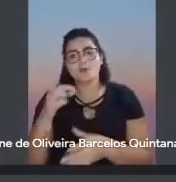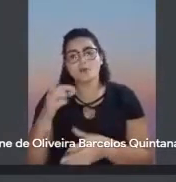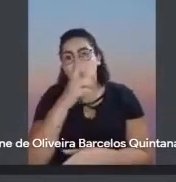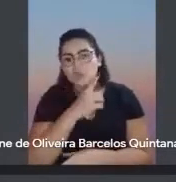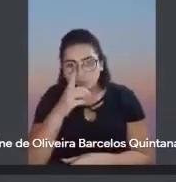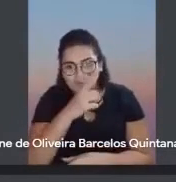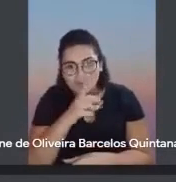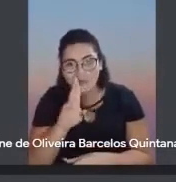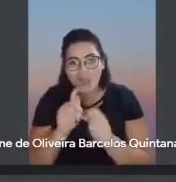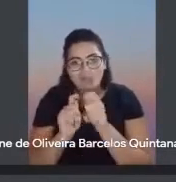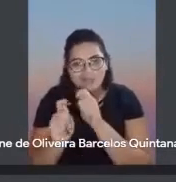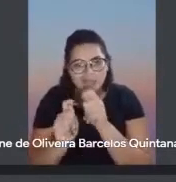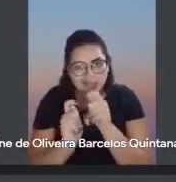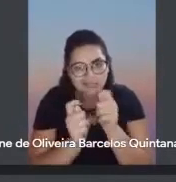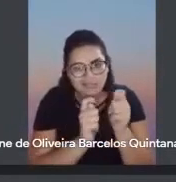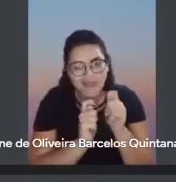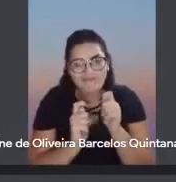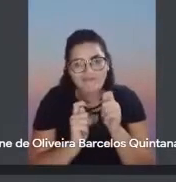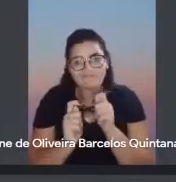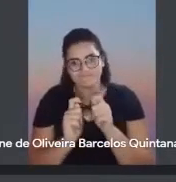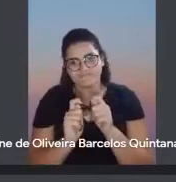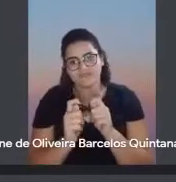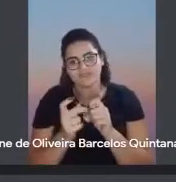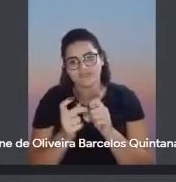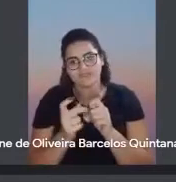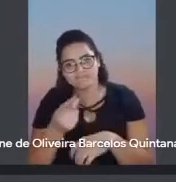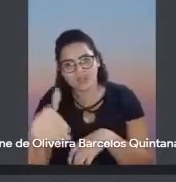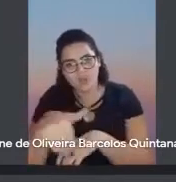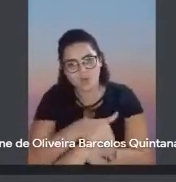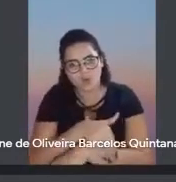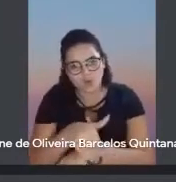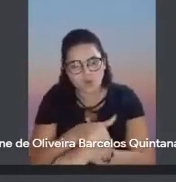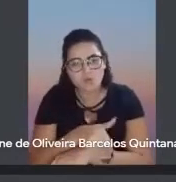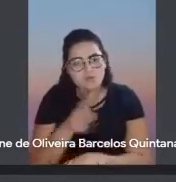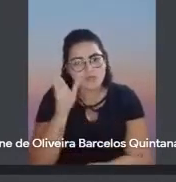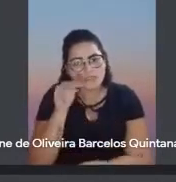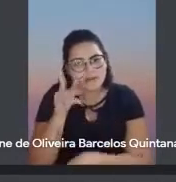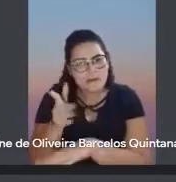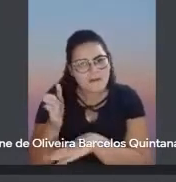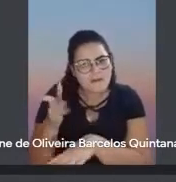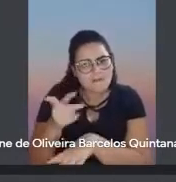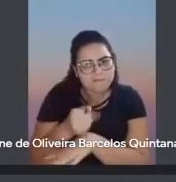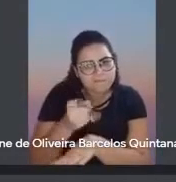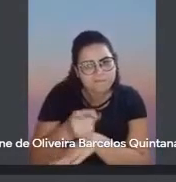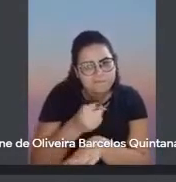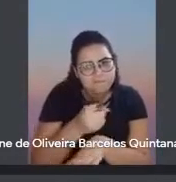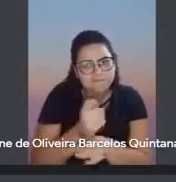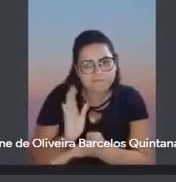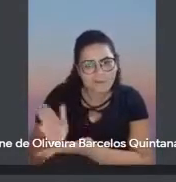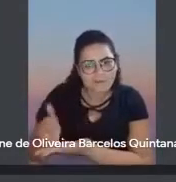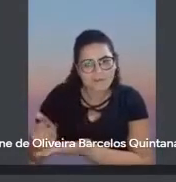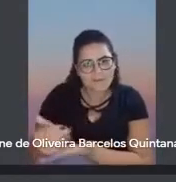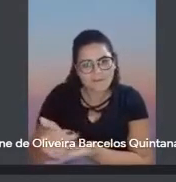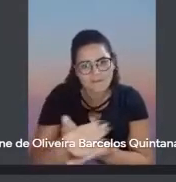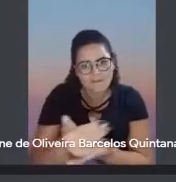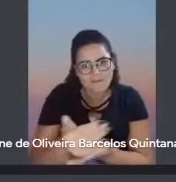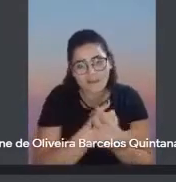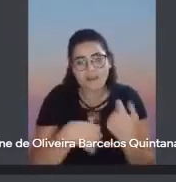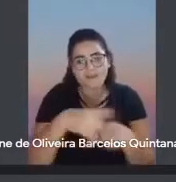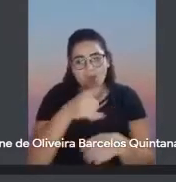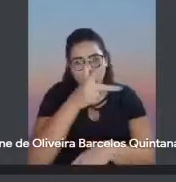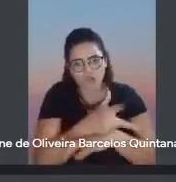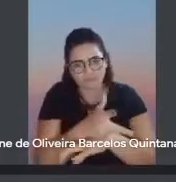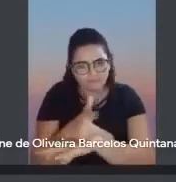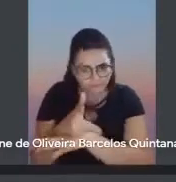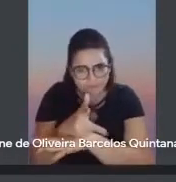entrevistas, saem à rua, fazem um campo e depois esse material é todo filmado, documentado e